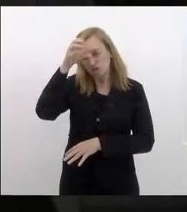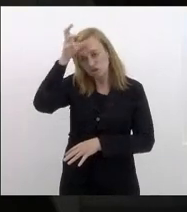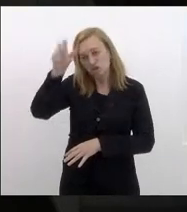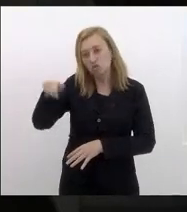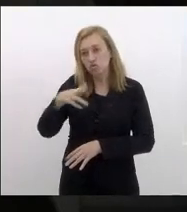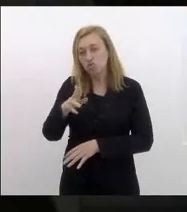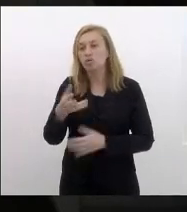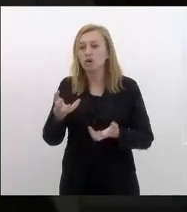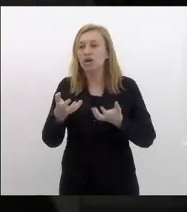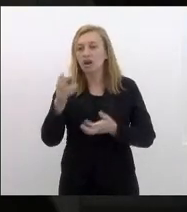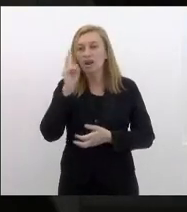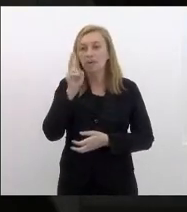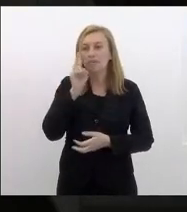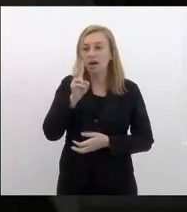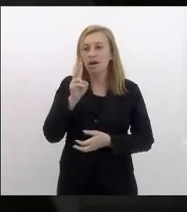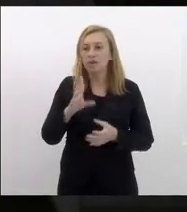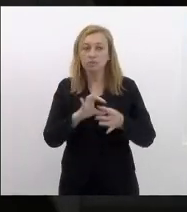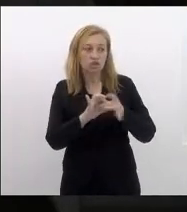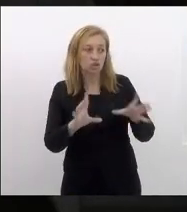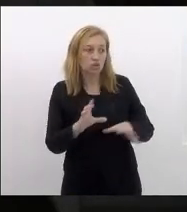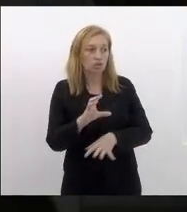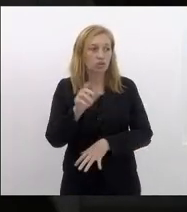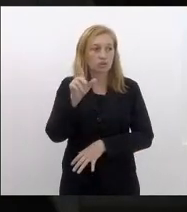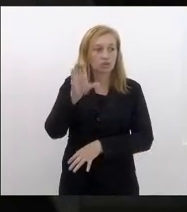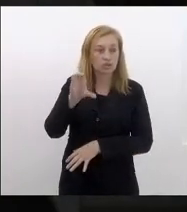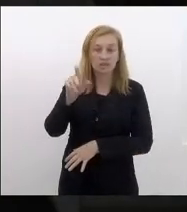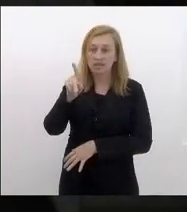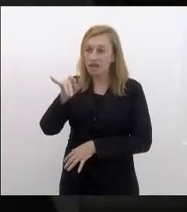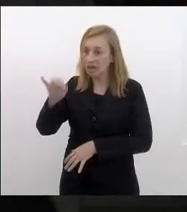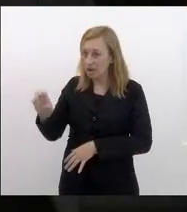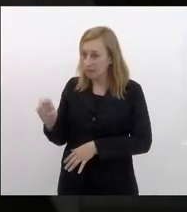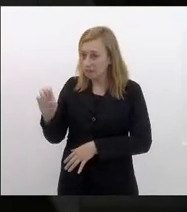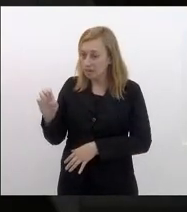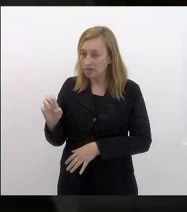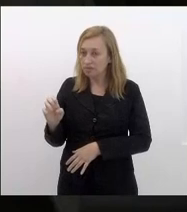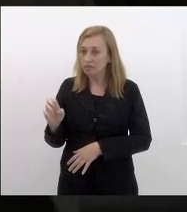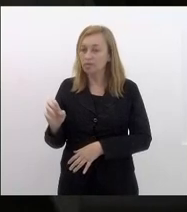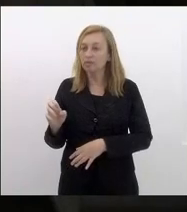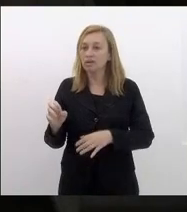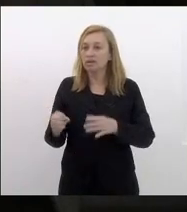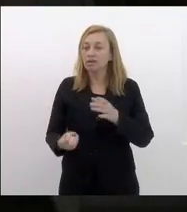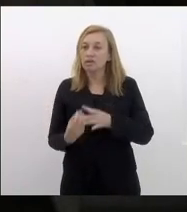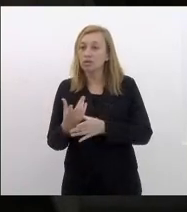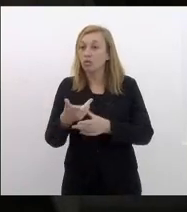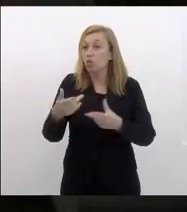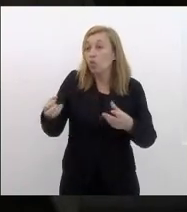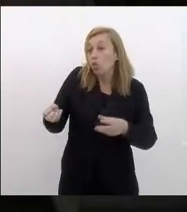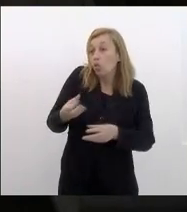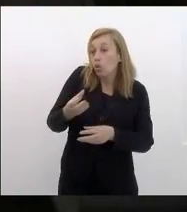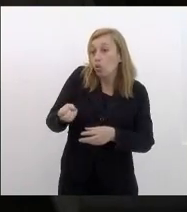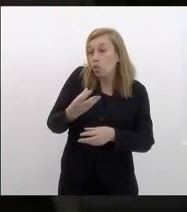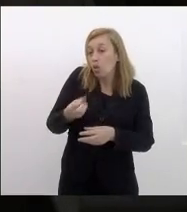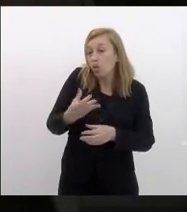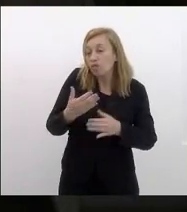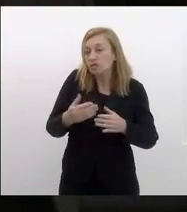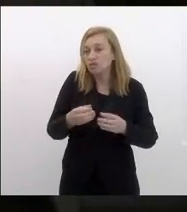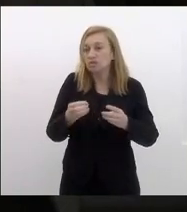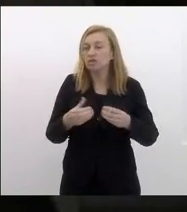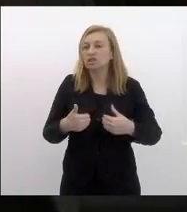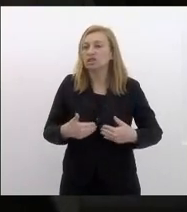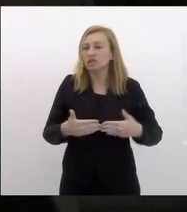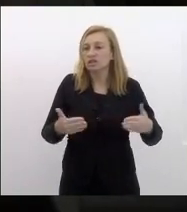lembrar que quando o Pedro II deixou o CIEP e foi para essas instalações novas inauguradas em 2016